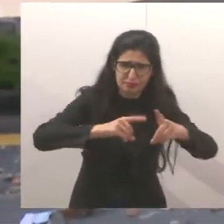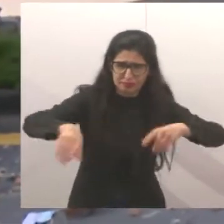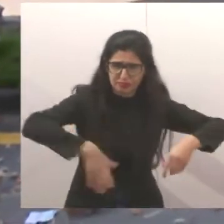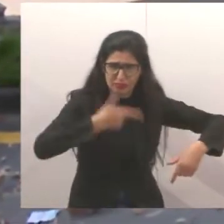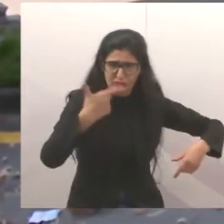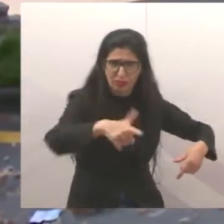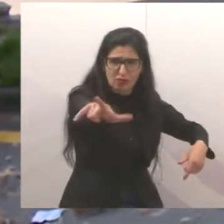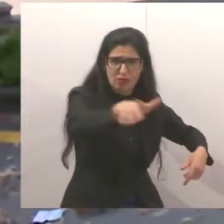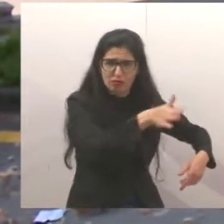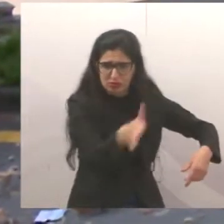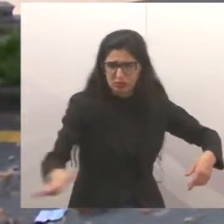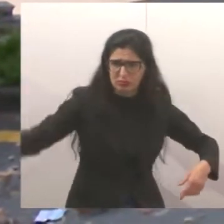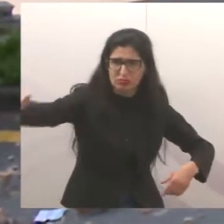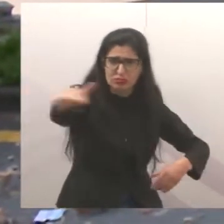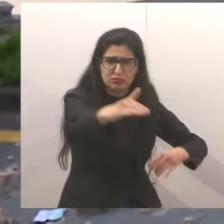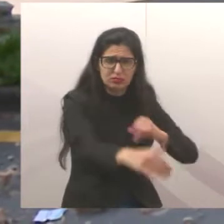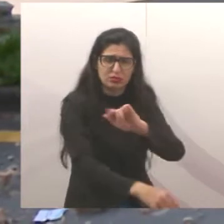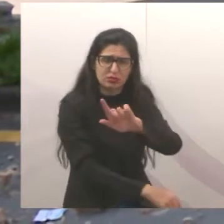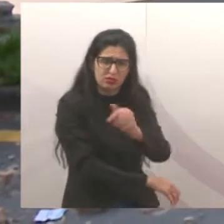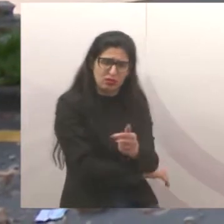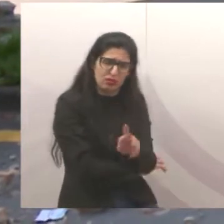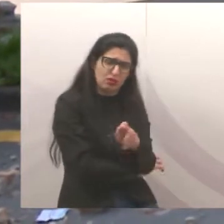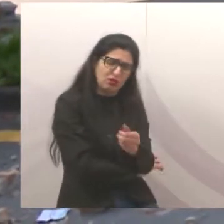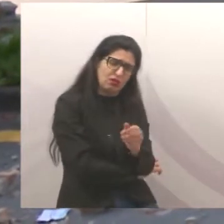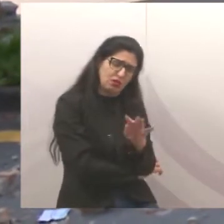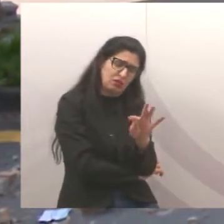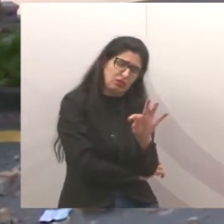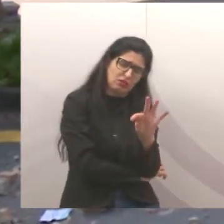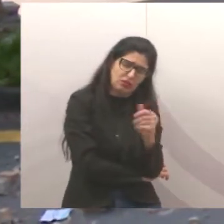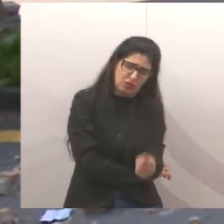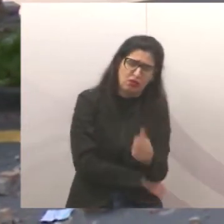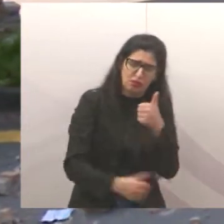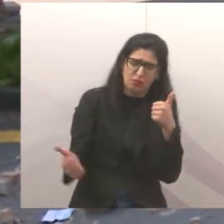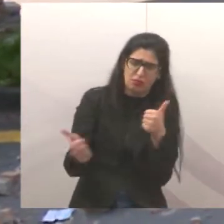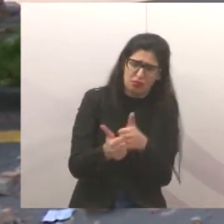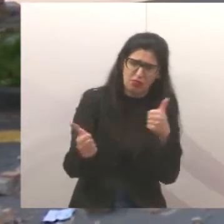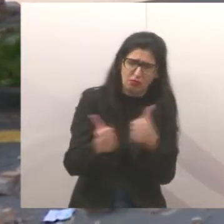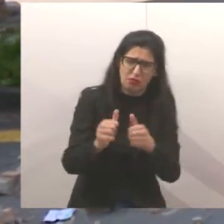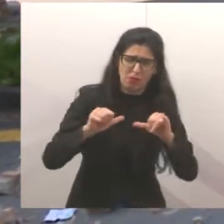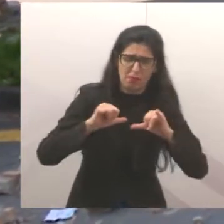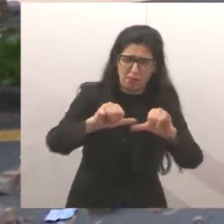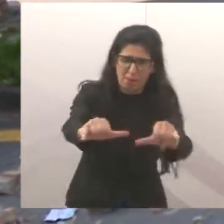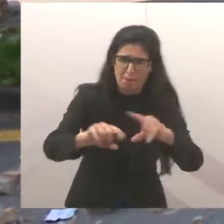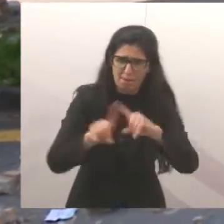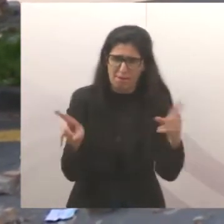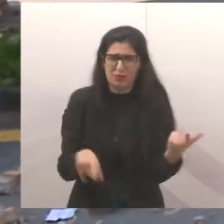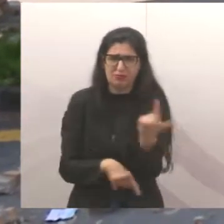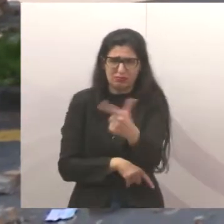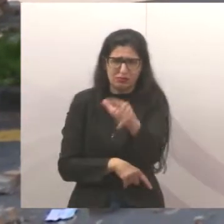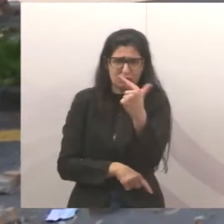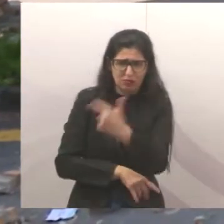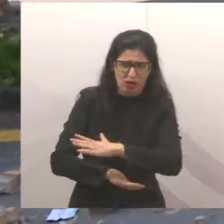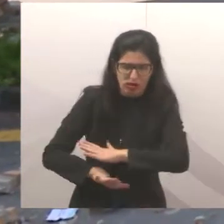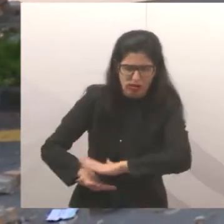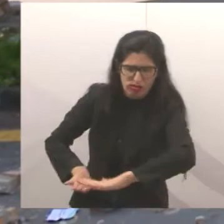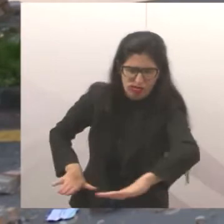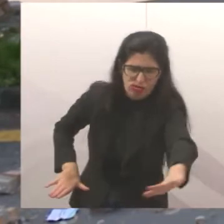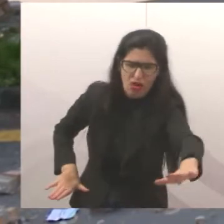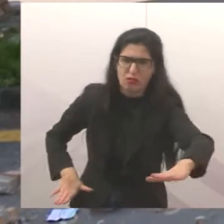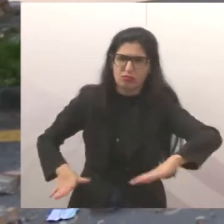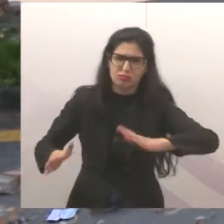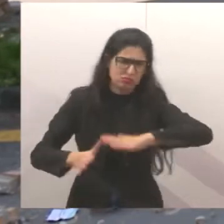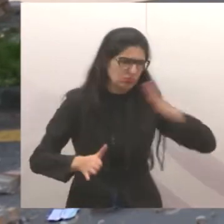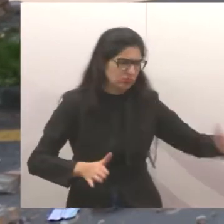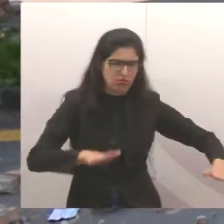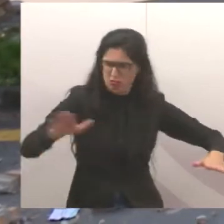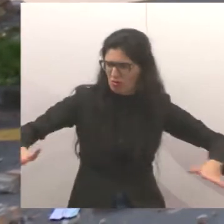municipal de Garatá, que dá acesso ao mercadinho lá na frente. Só que é o seguinte, não tem encalçamento, não tem encalçada nenhuma dos lados, nem para lado